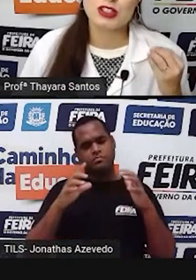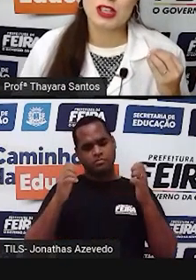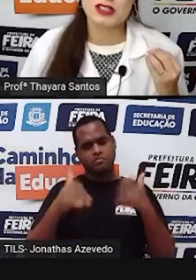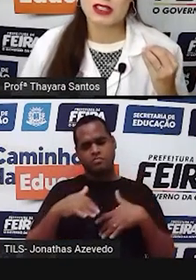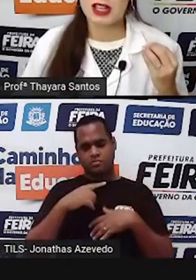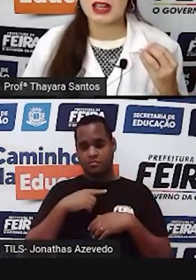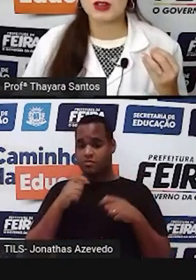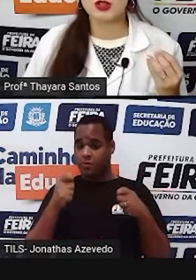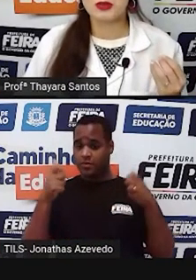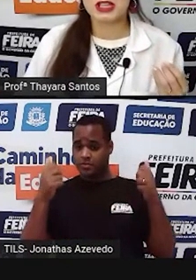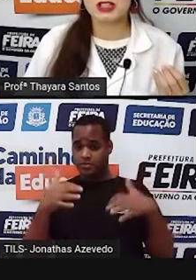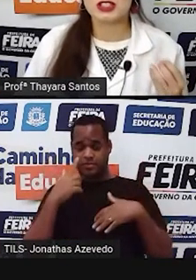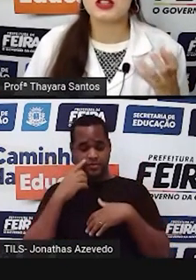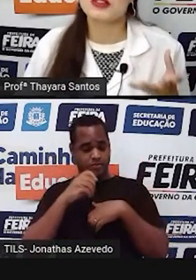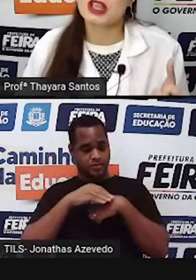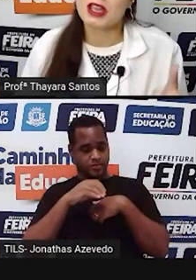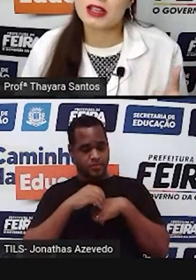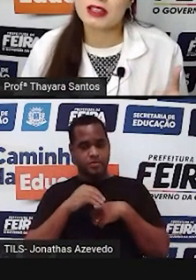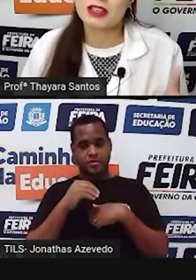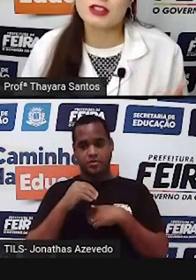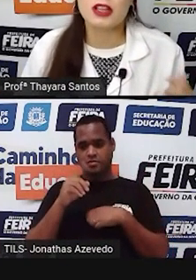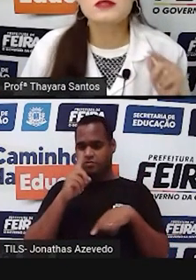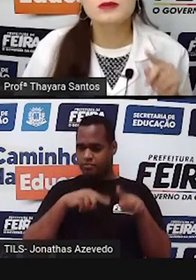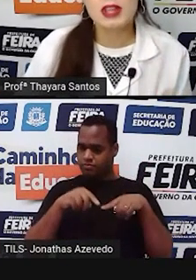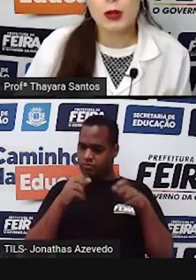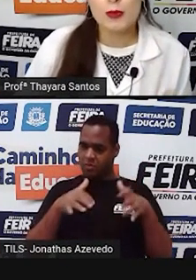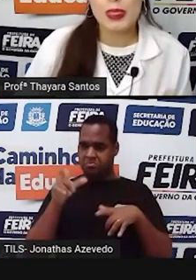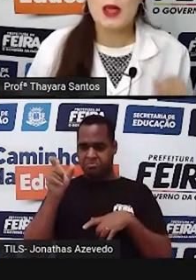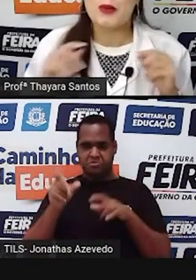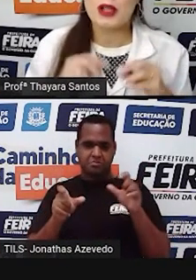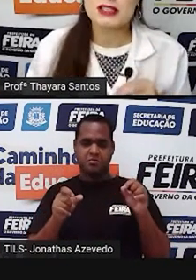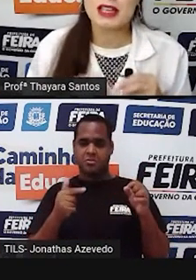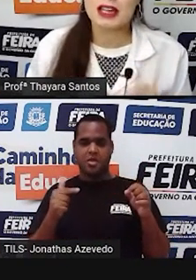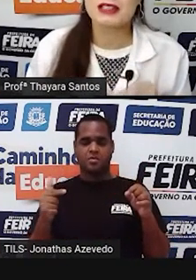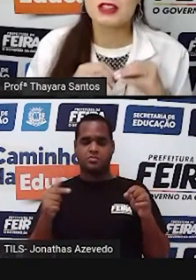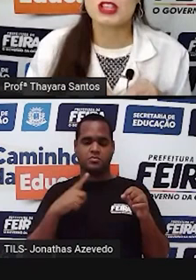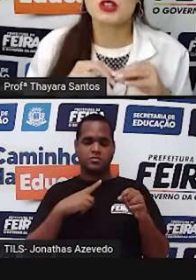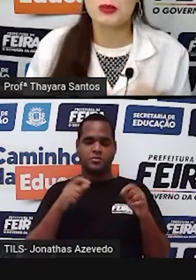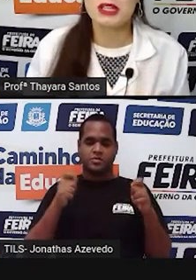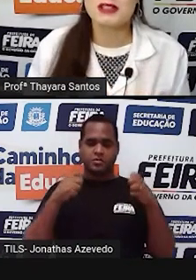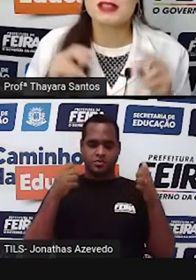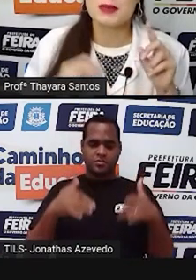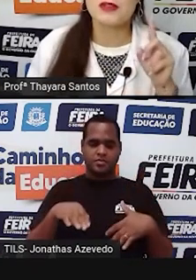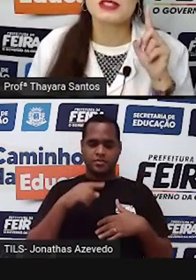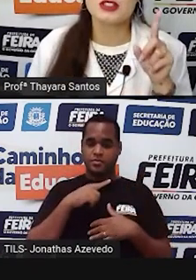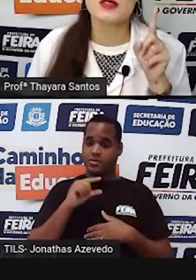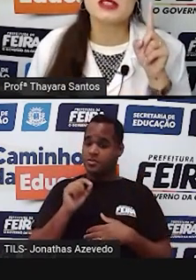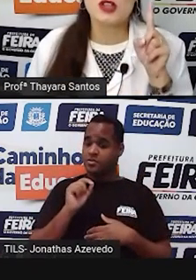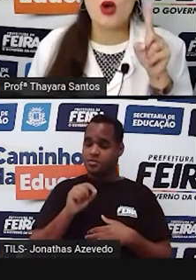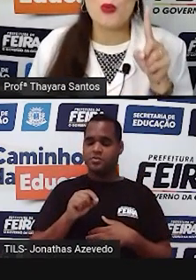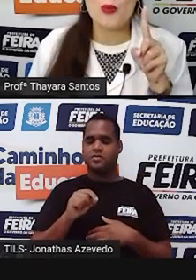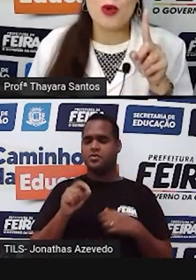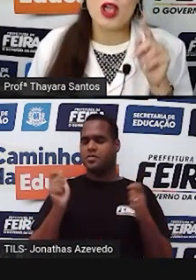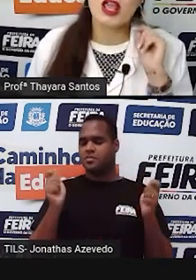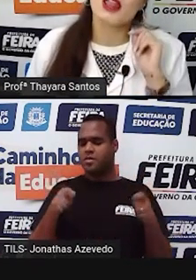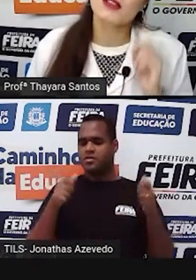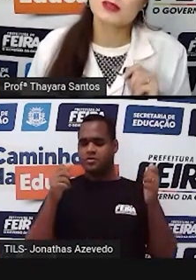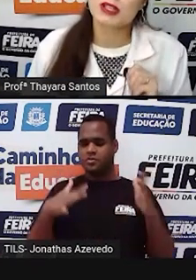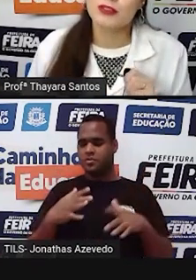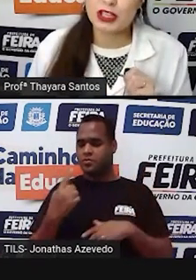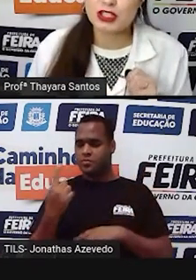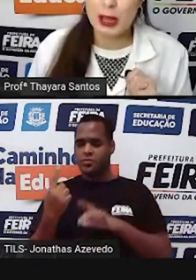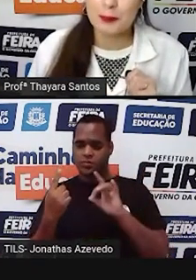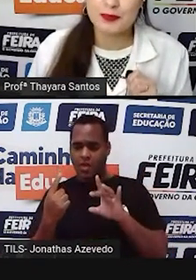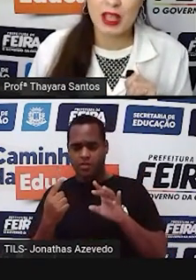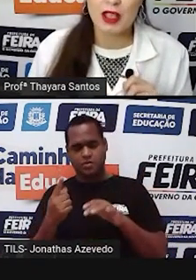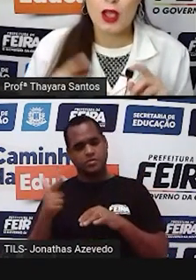esse alelo dominante e não tenha característica? Não, porque essa característica dominante, sempre que você tiver só um, ela vai